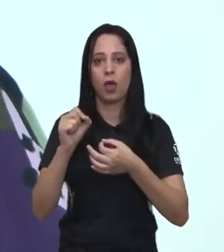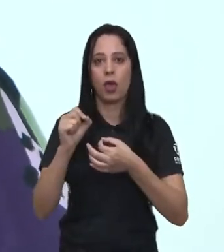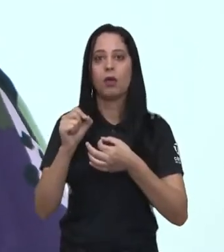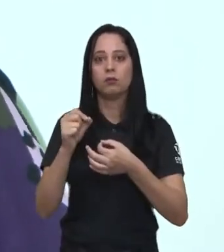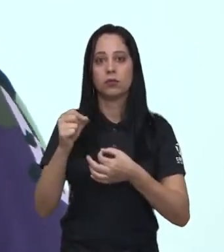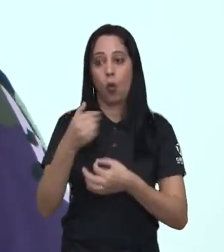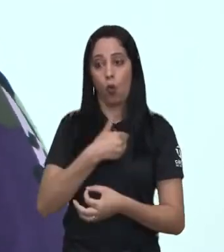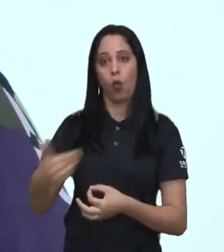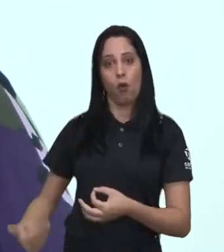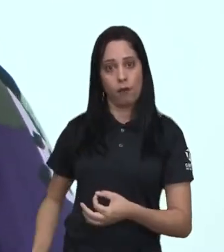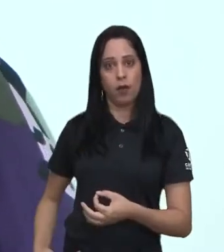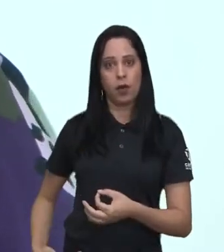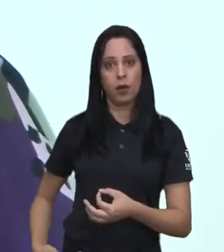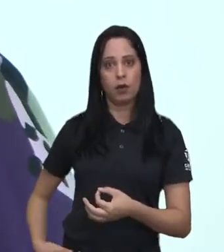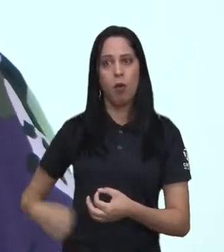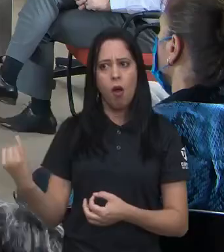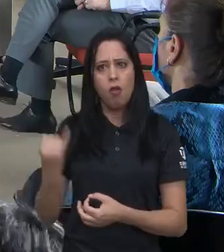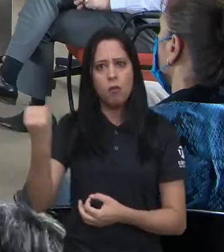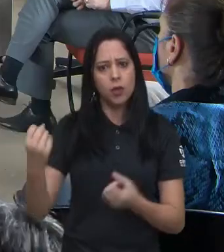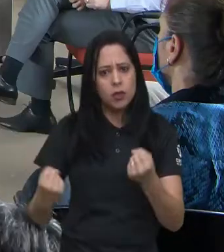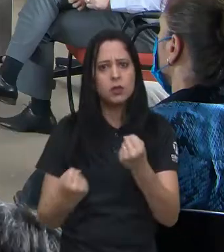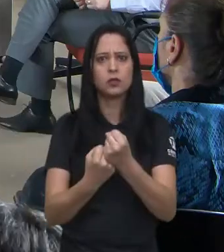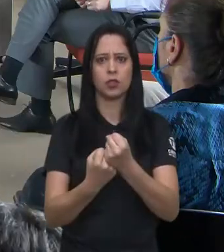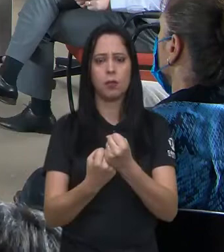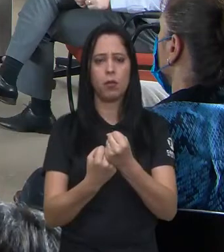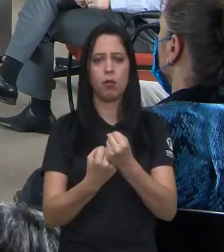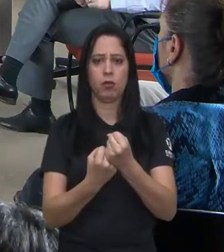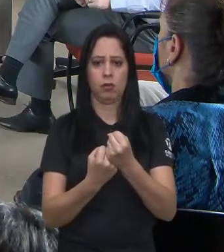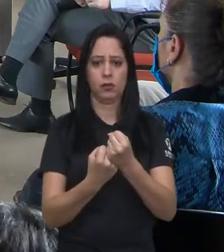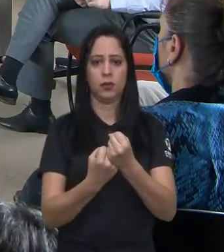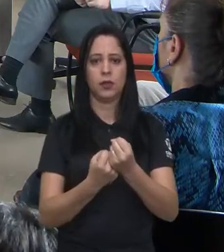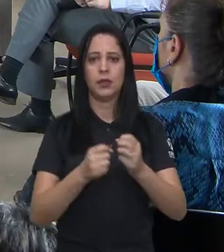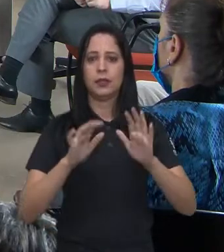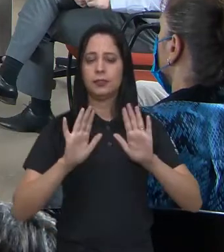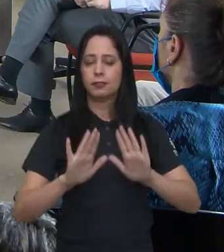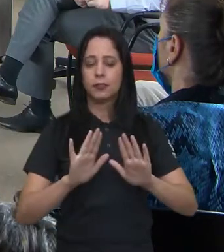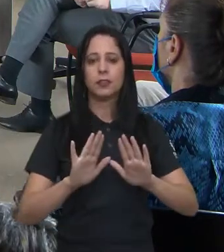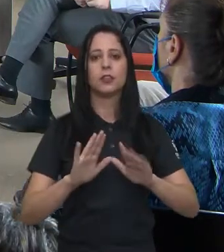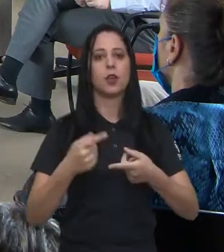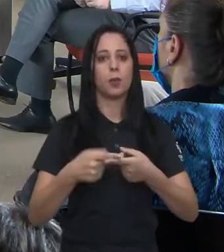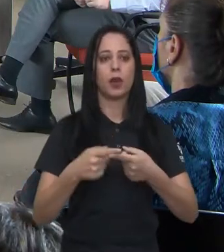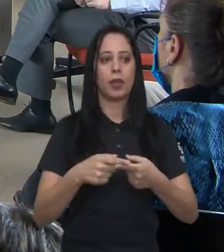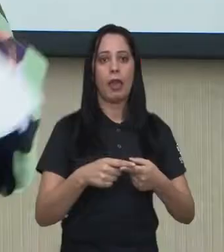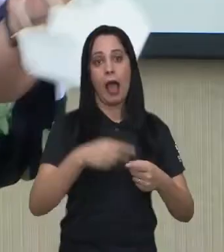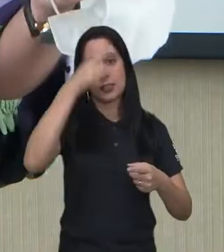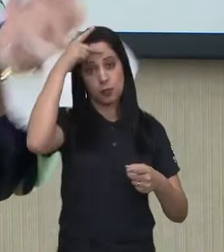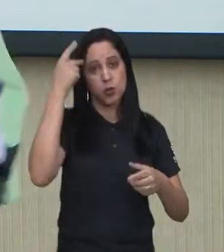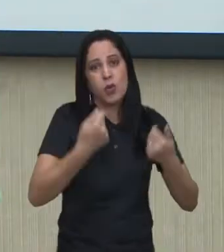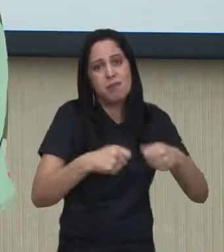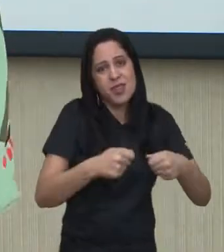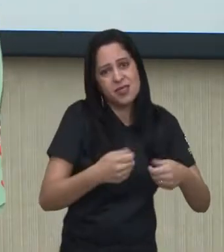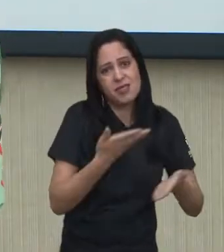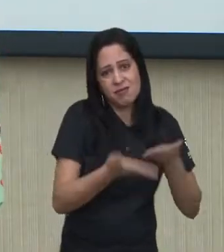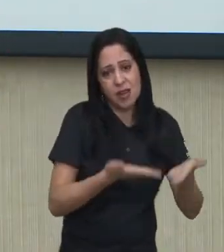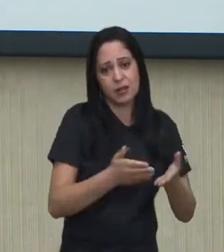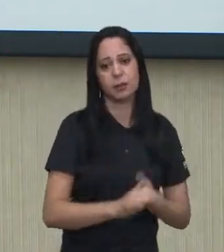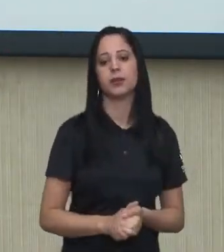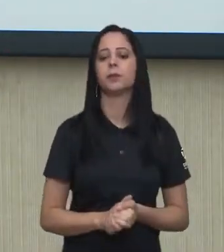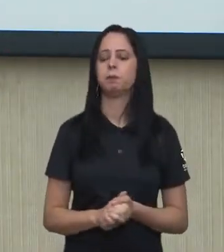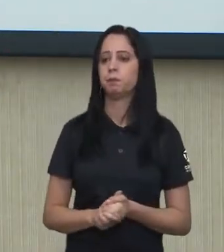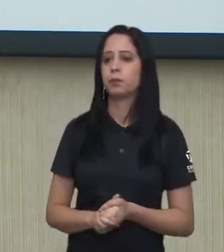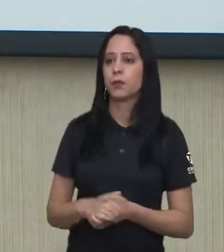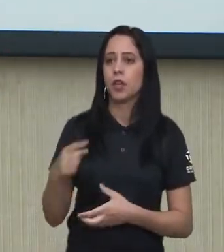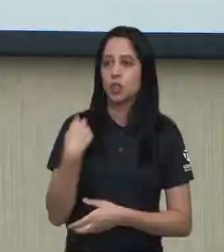apoio do poder público é essencial para que o hospital possa dar manutenção aos atendimentos tão importantes para quem